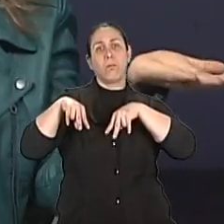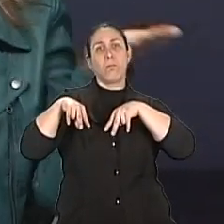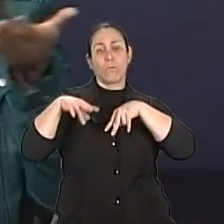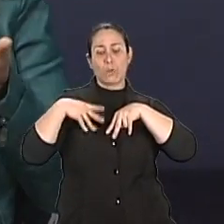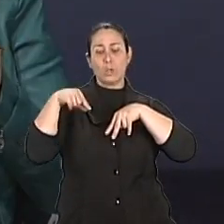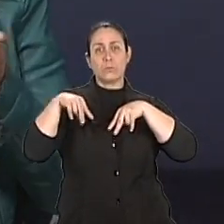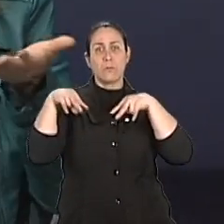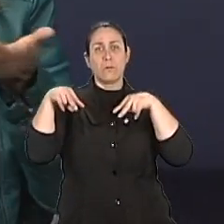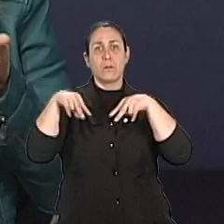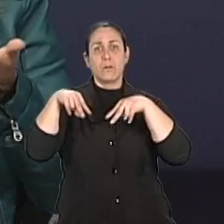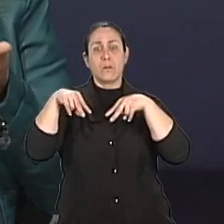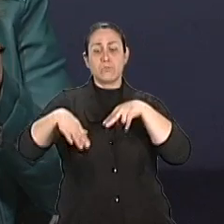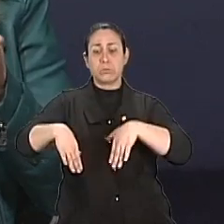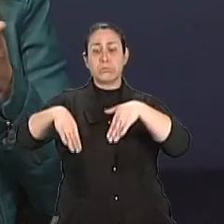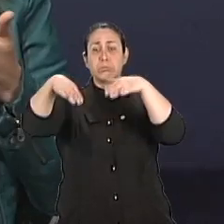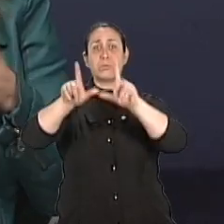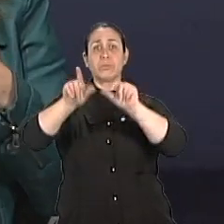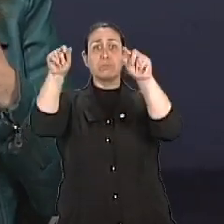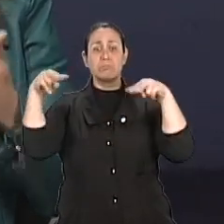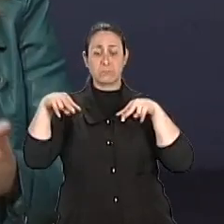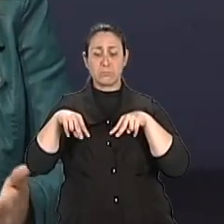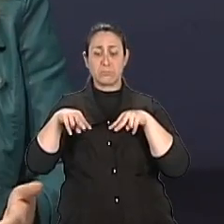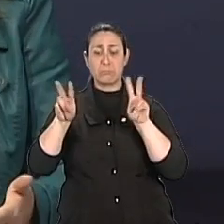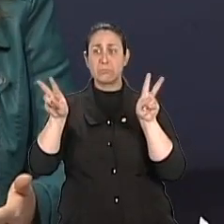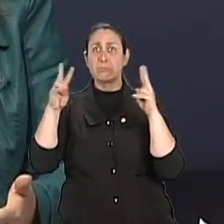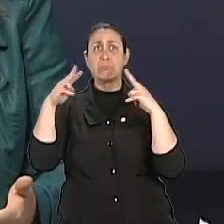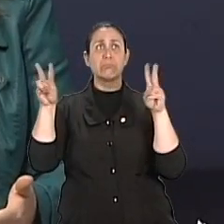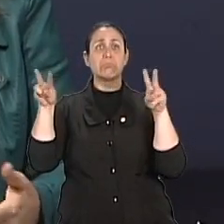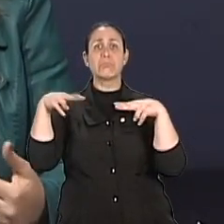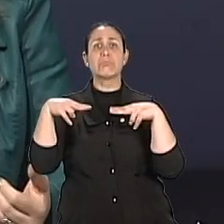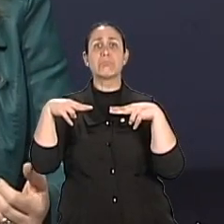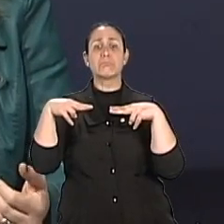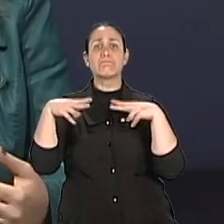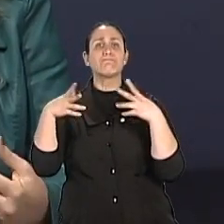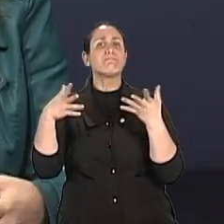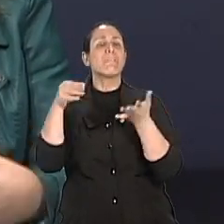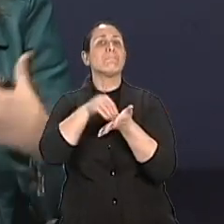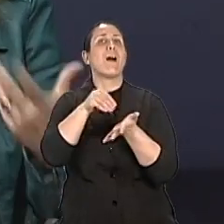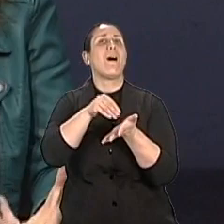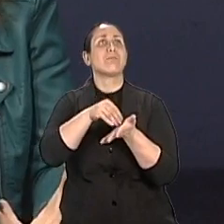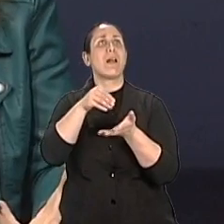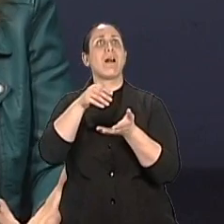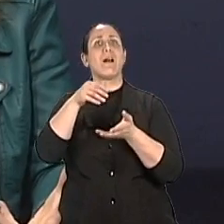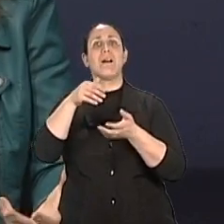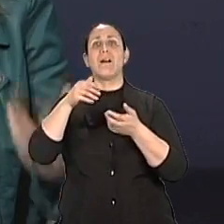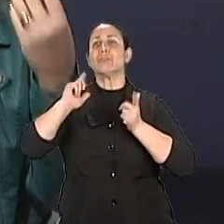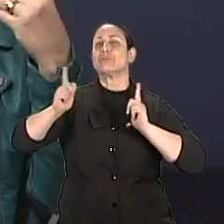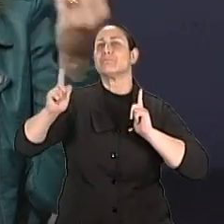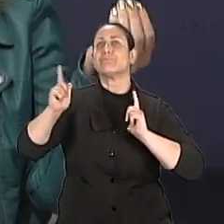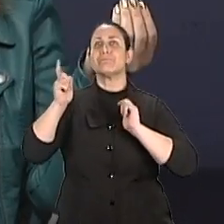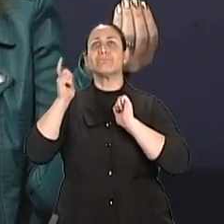aposentados normalmente nessa faixa etária, busquem novas atividades para serem ativos, né?